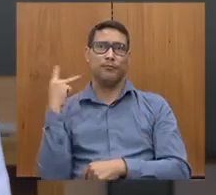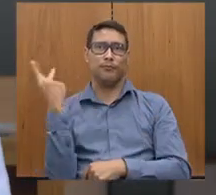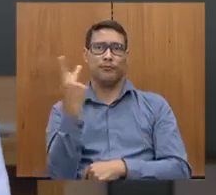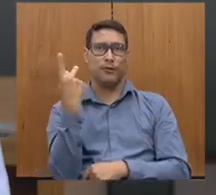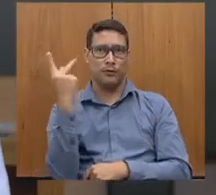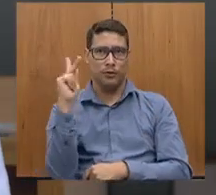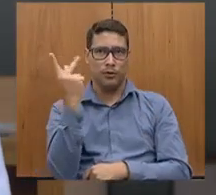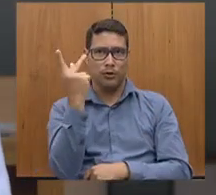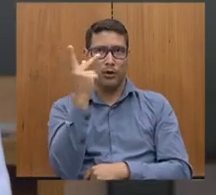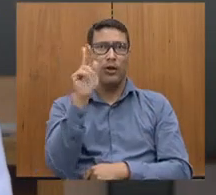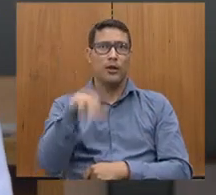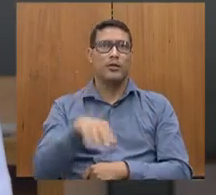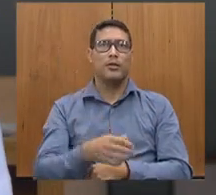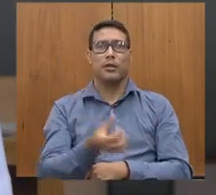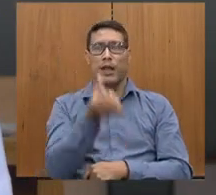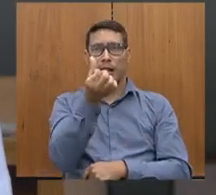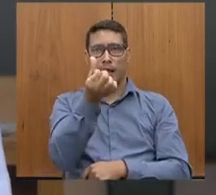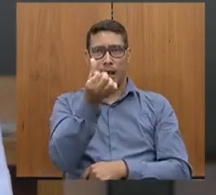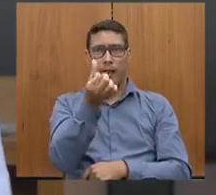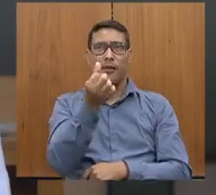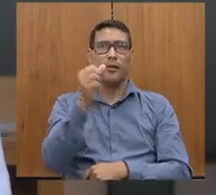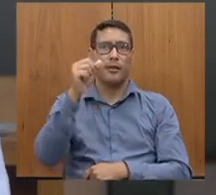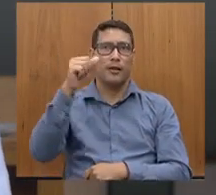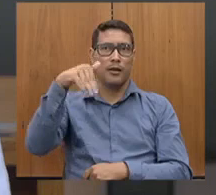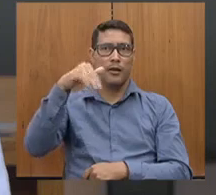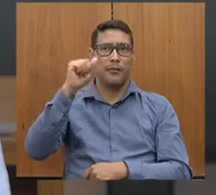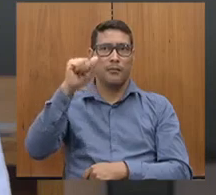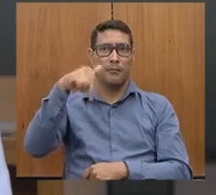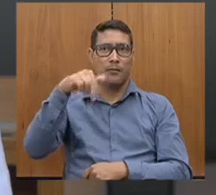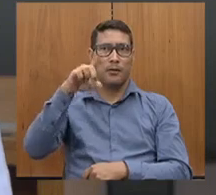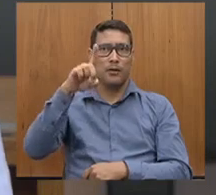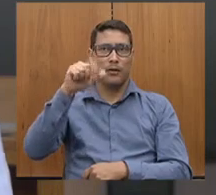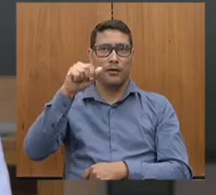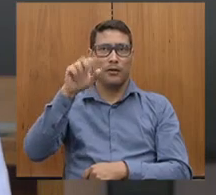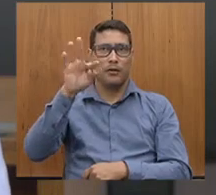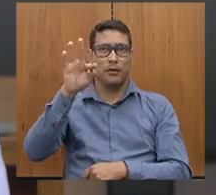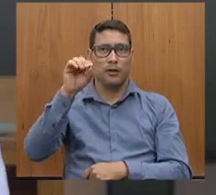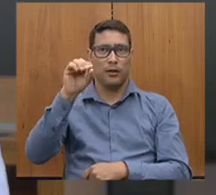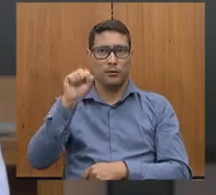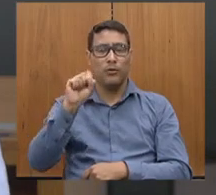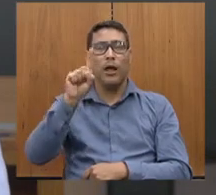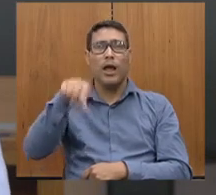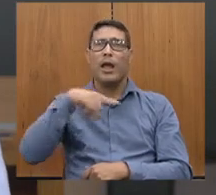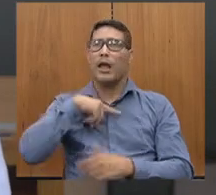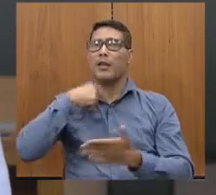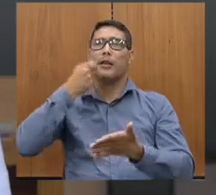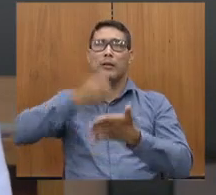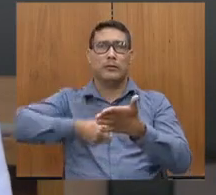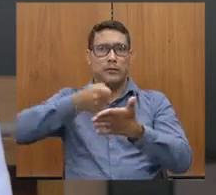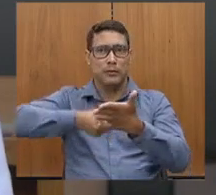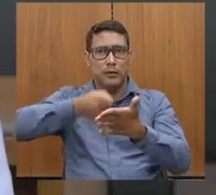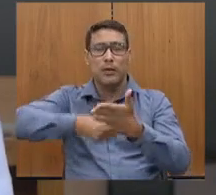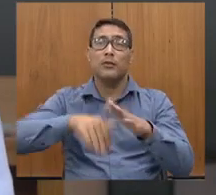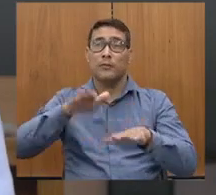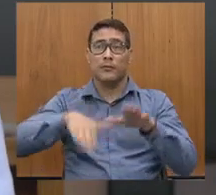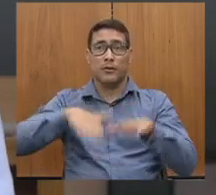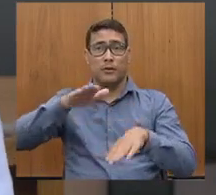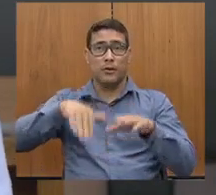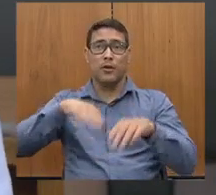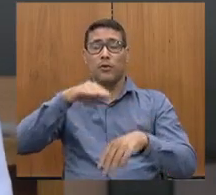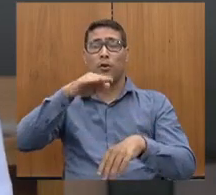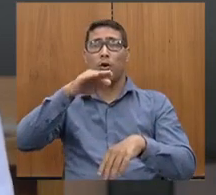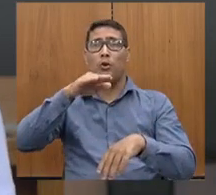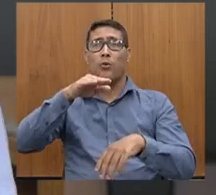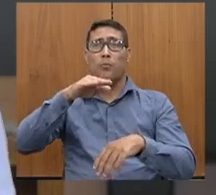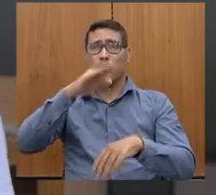seis mandatos. dessa luta, mostrando que, às vezes, no Brasil as pessoas não entendem direito o